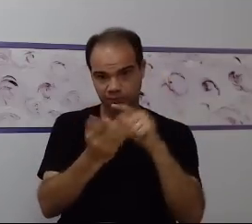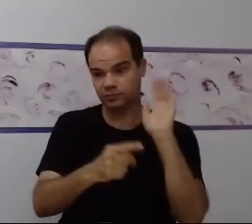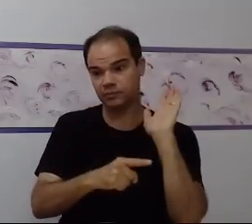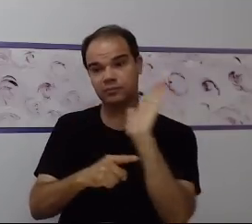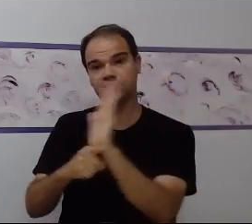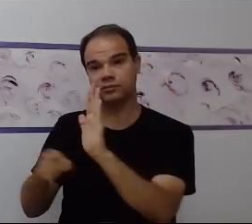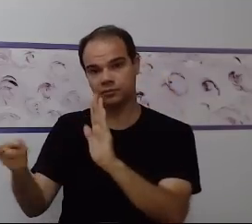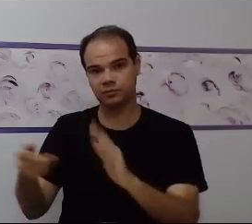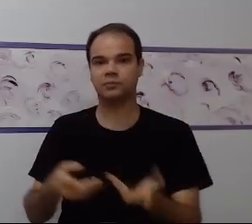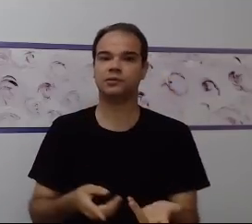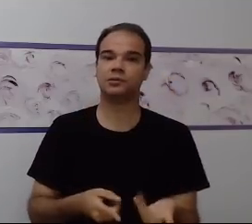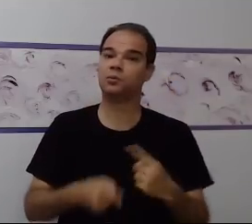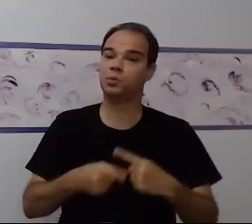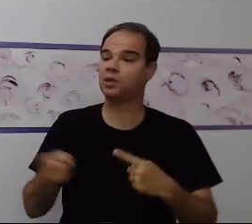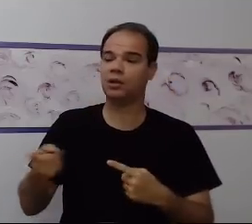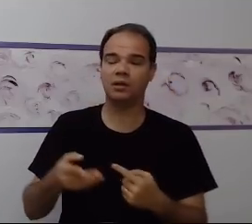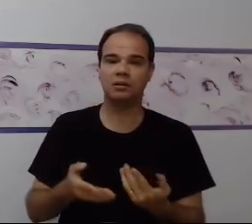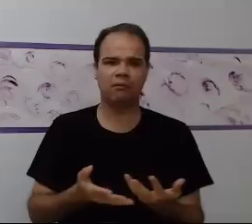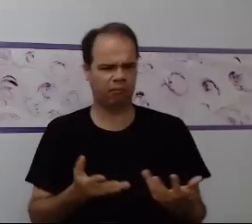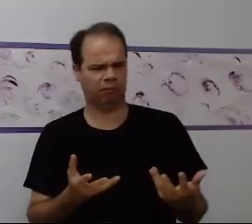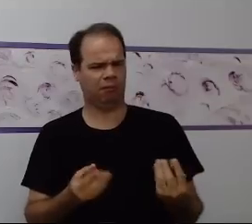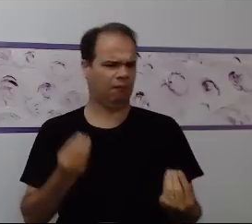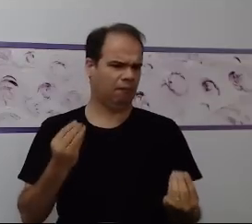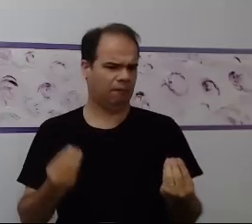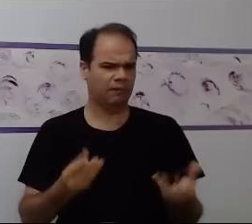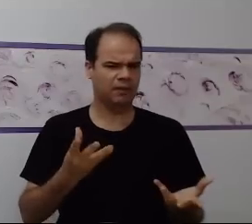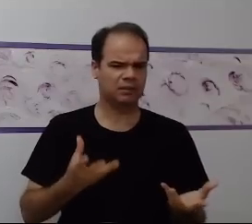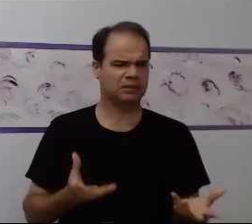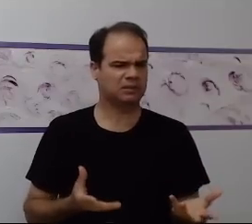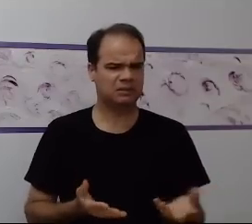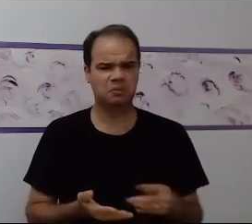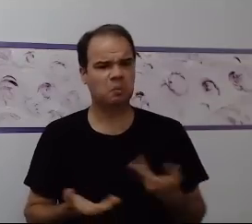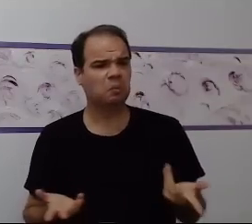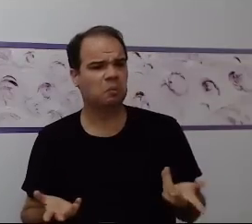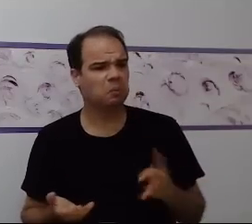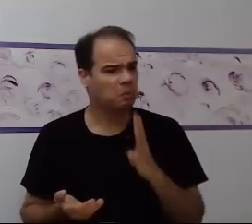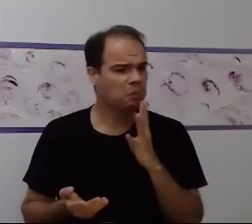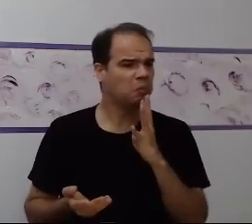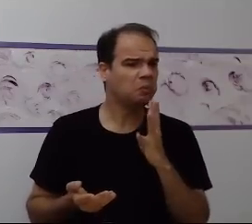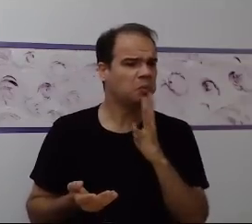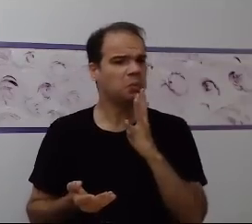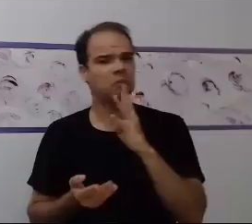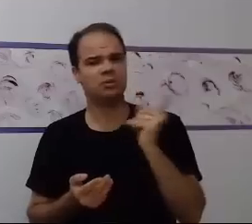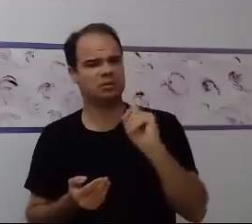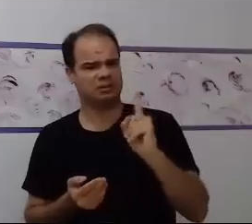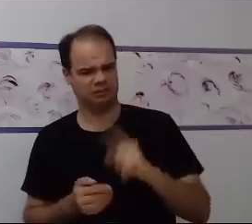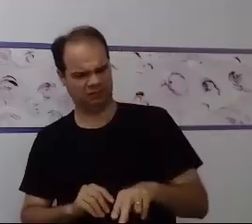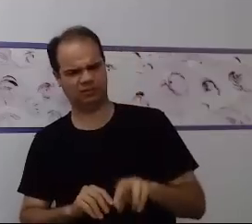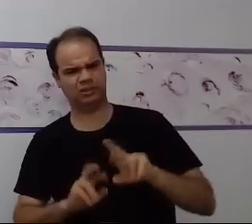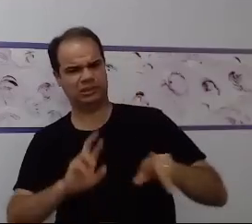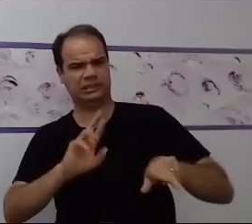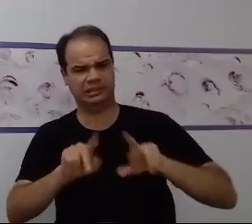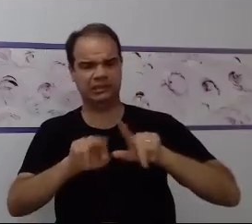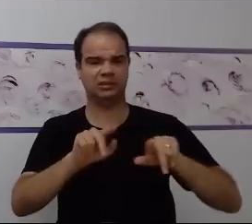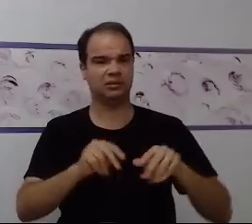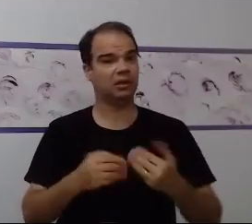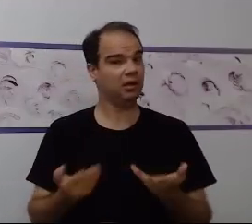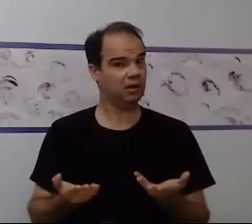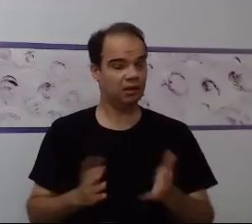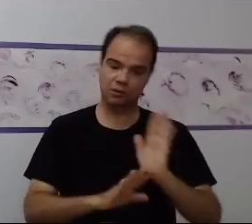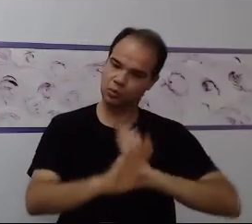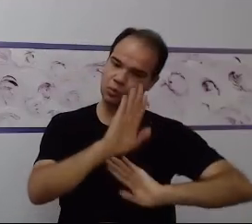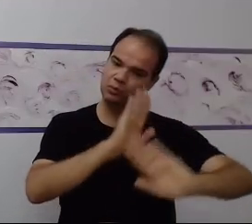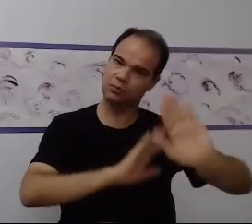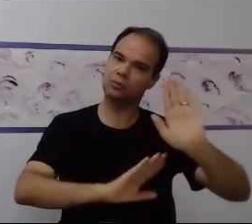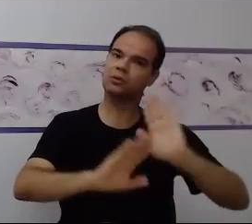coisa que ele não conseguiu armazenar, né? Não vivenciou. Então são situações que a gente precisa pontuar, situações que a gente precisa